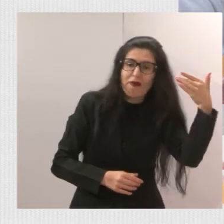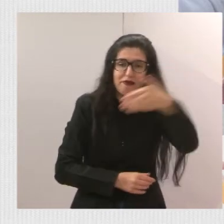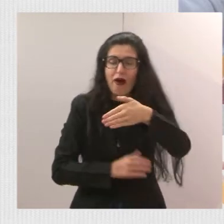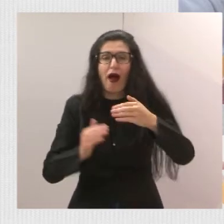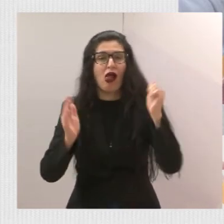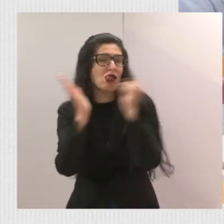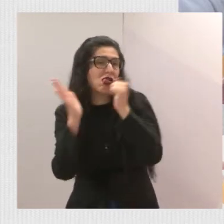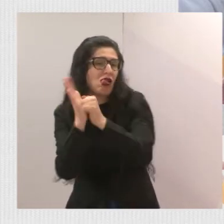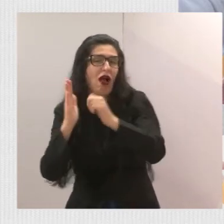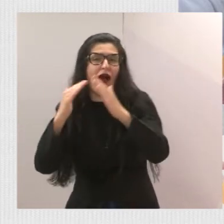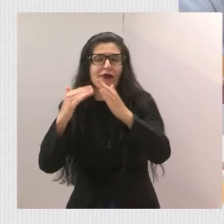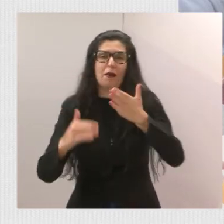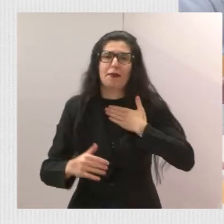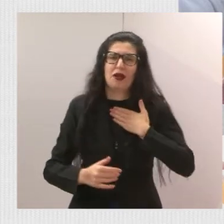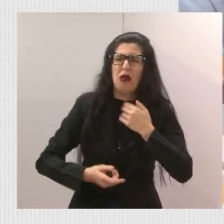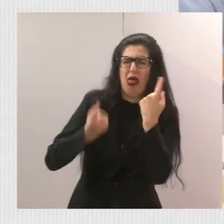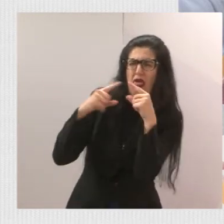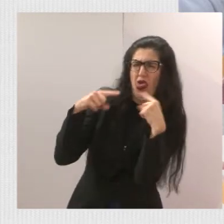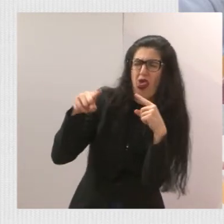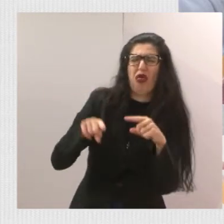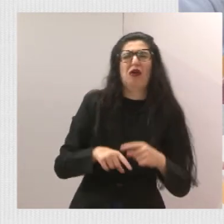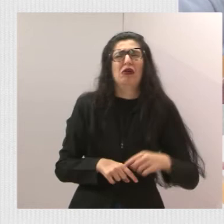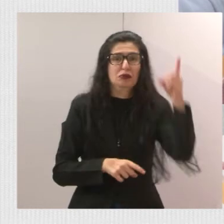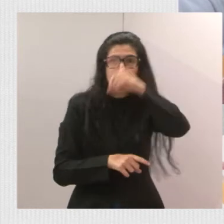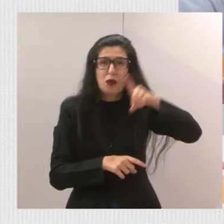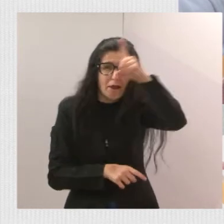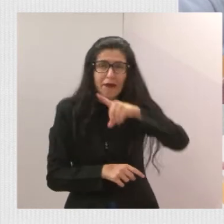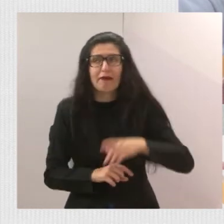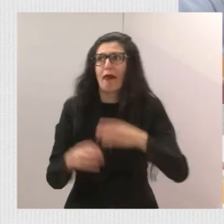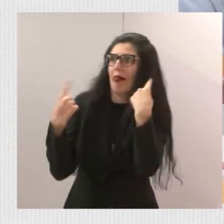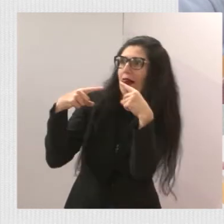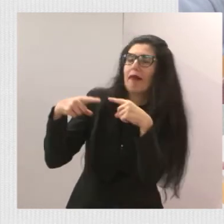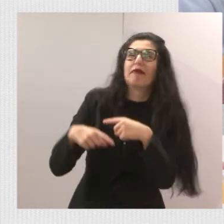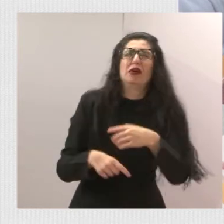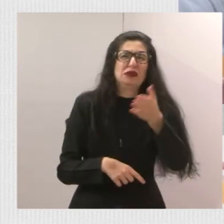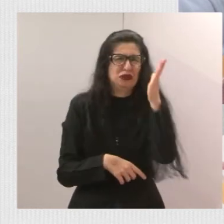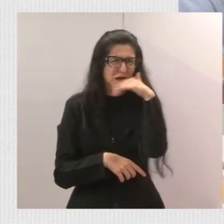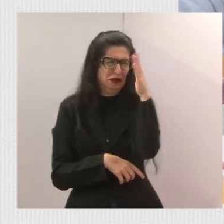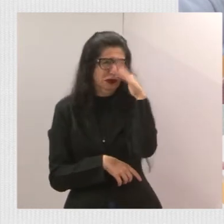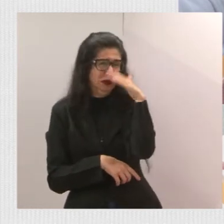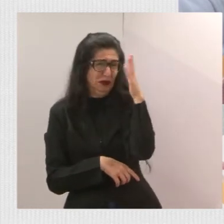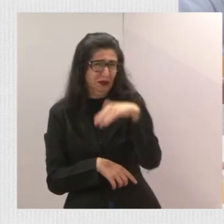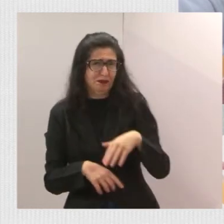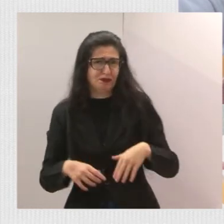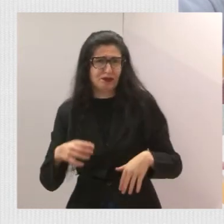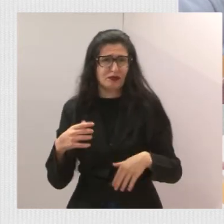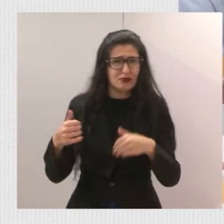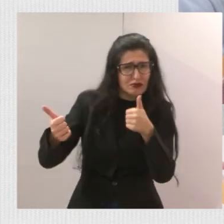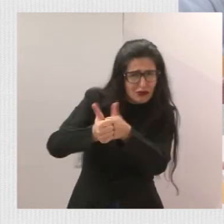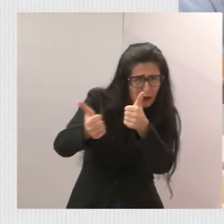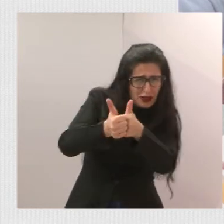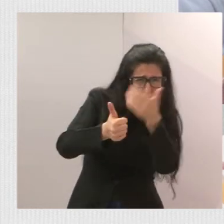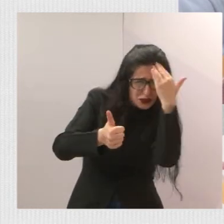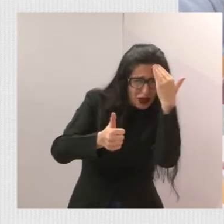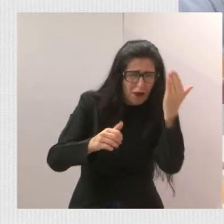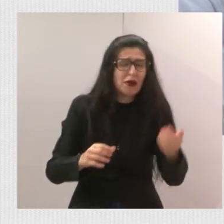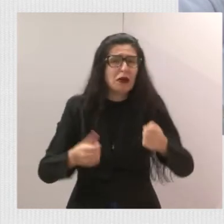Peço que vai lá e tampa esse buraco aí porque não tem jeito. Está do lado da tampa da rede de esgoto.